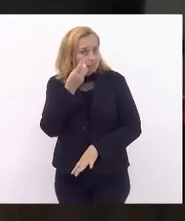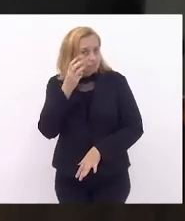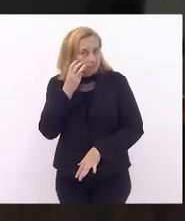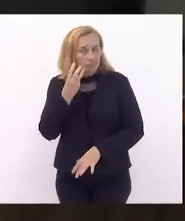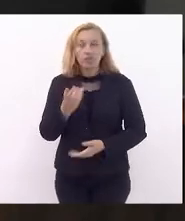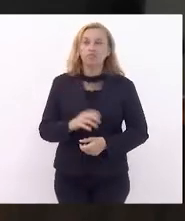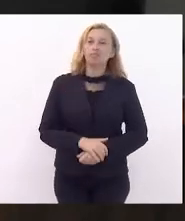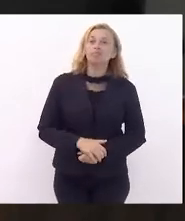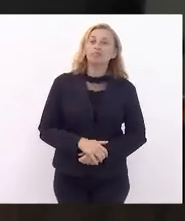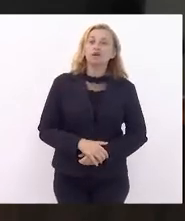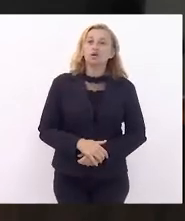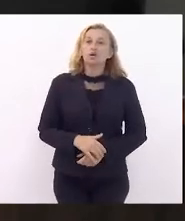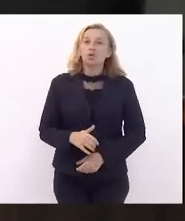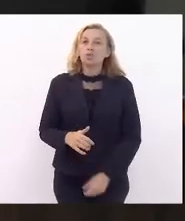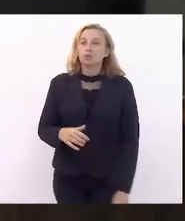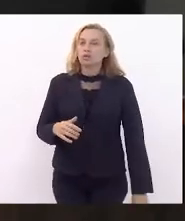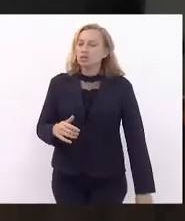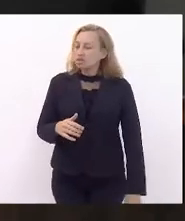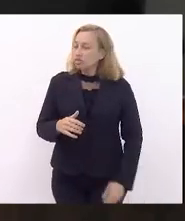o senhor Paulo Guedes